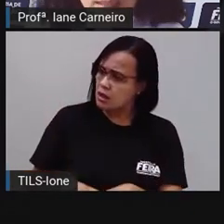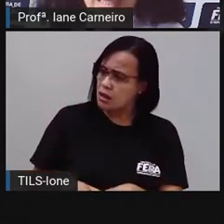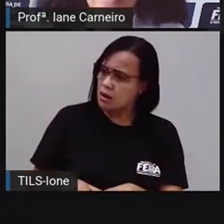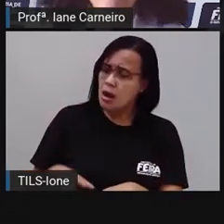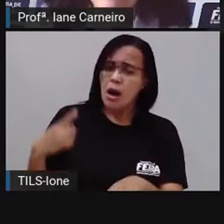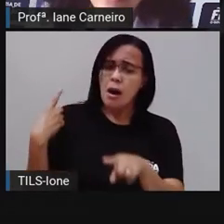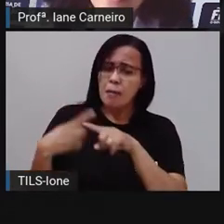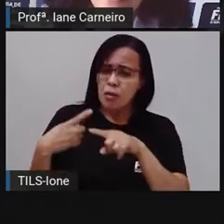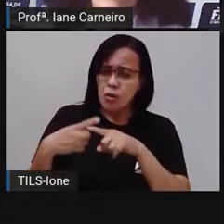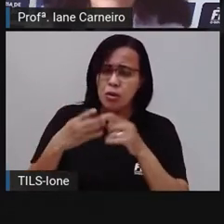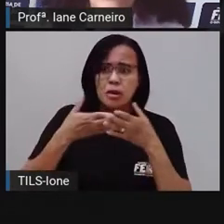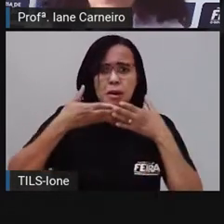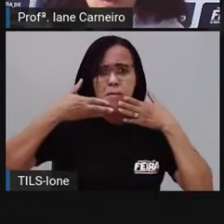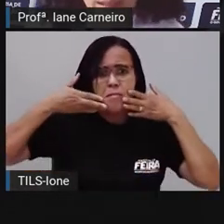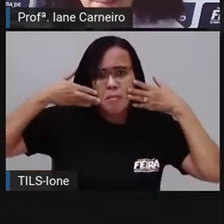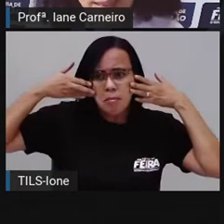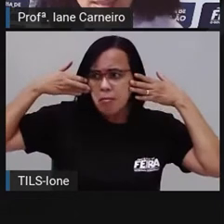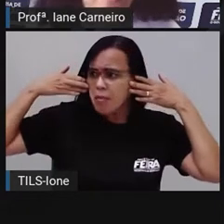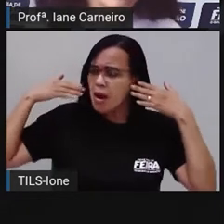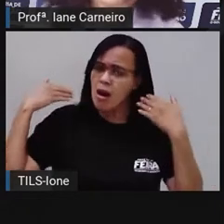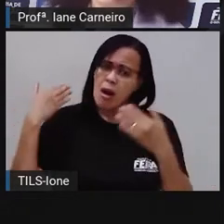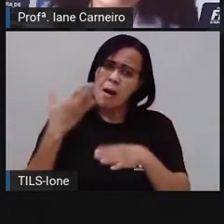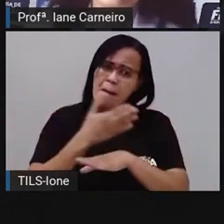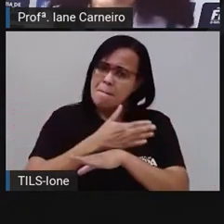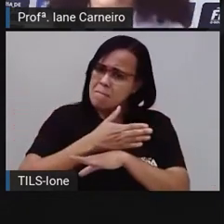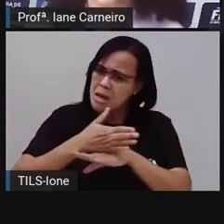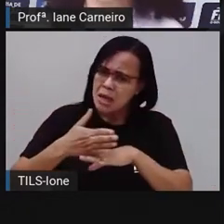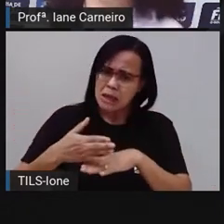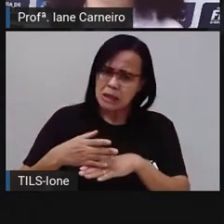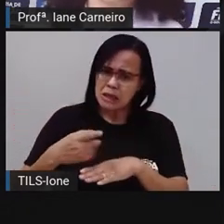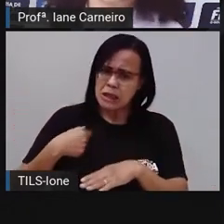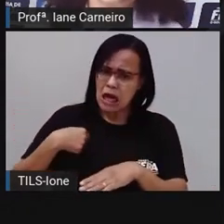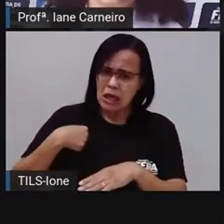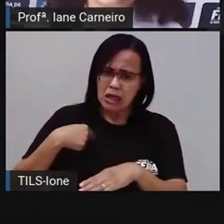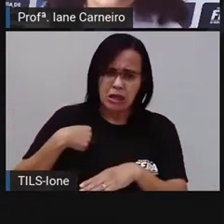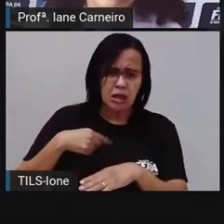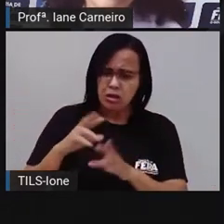dele é branca e a minha não é?